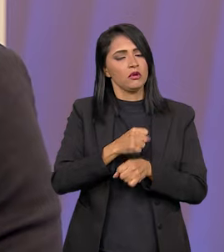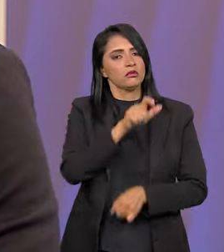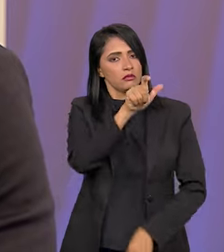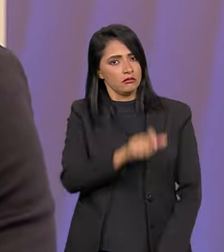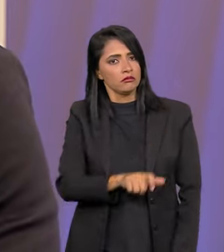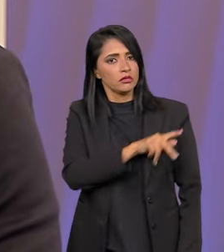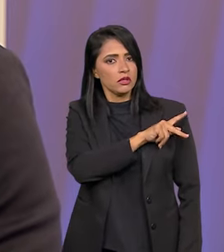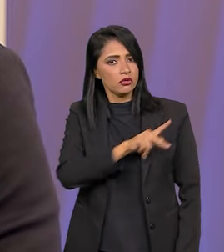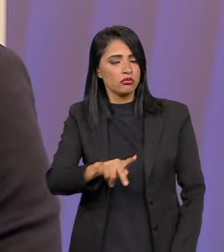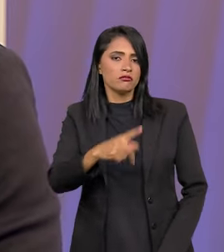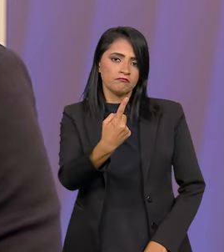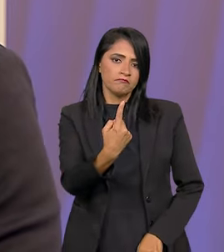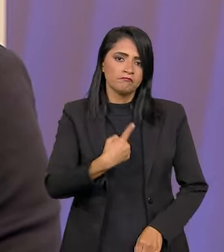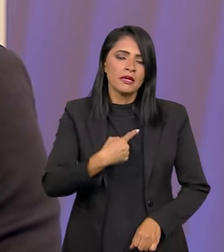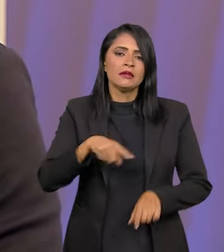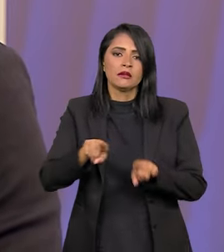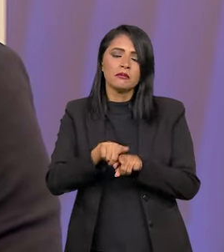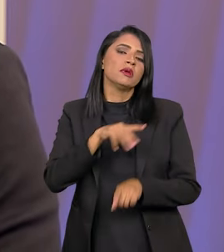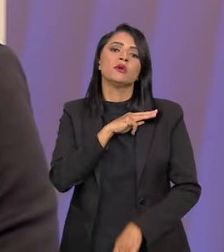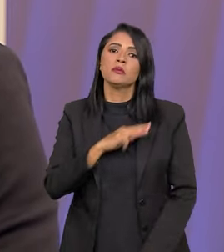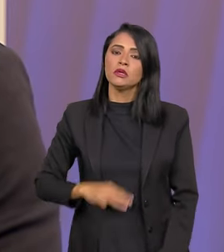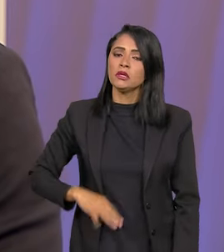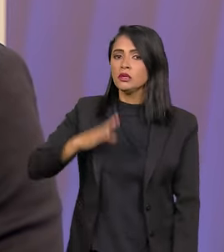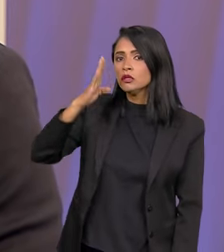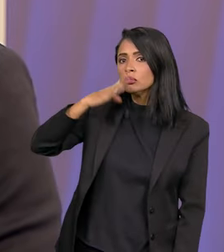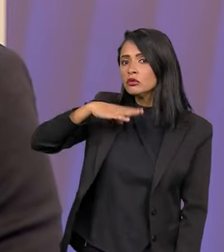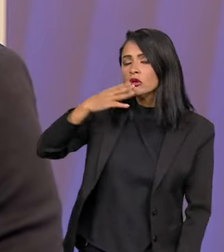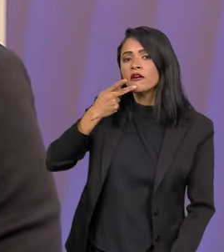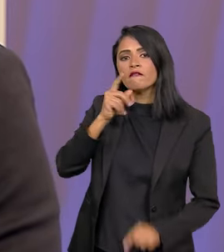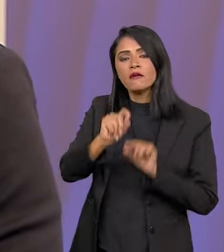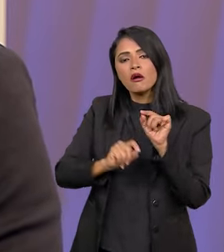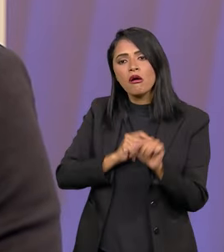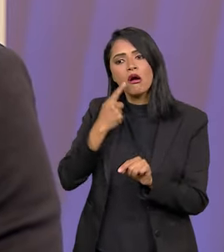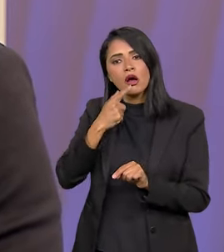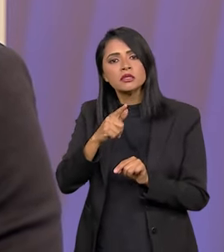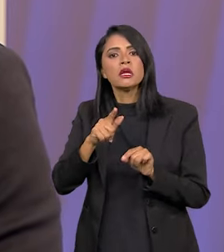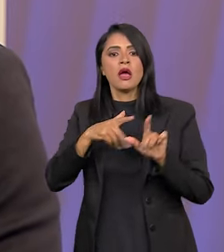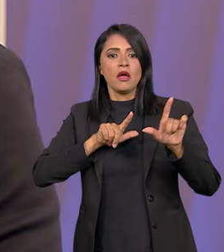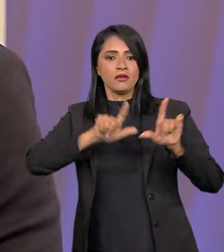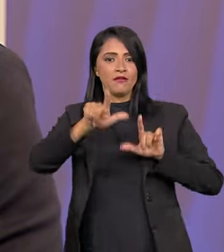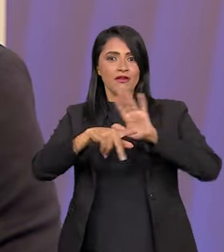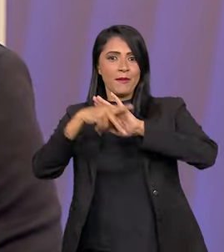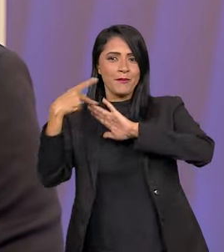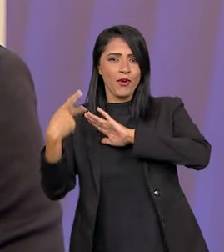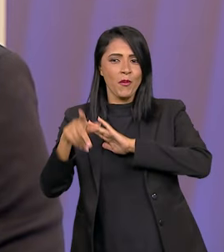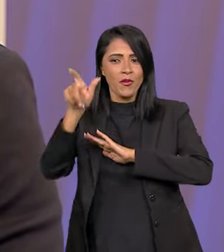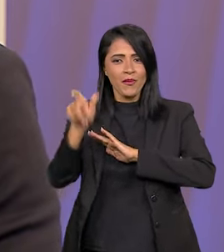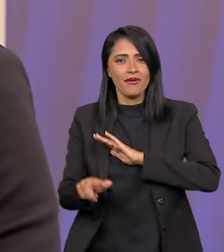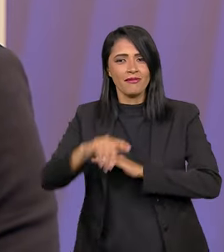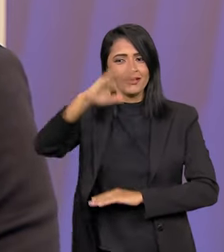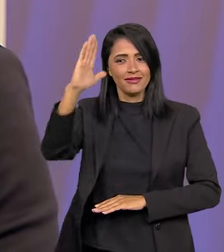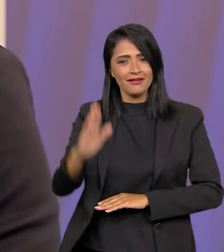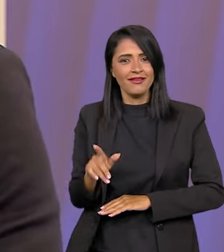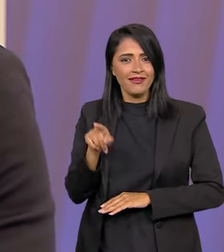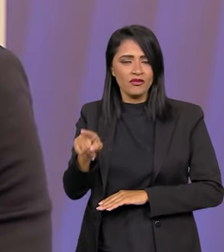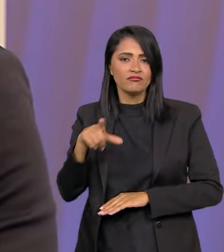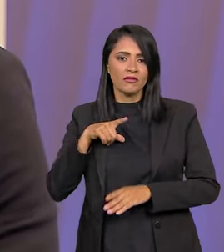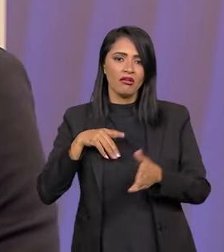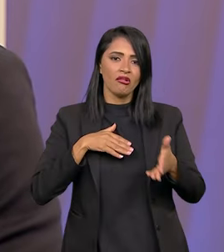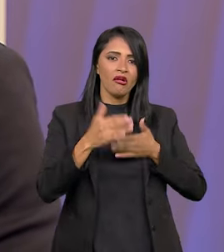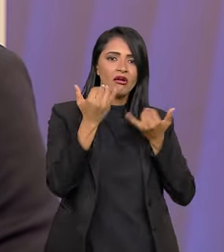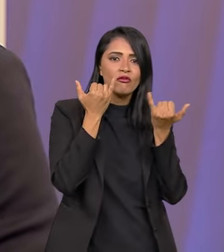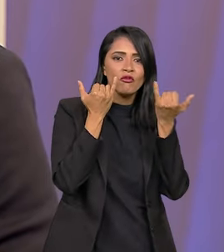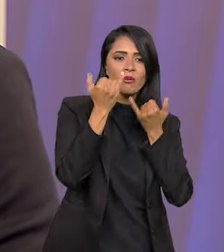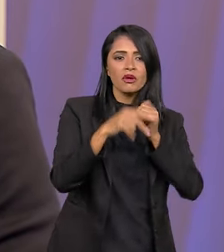É uma determinação do presidente Lula e do ministro Paulo Pimenta que a gente faça o canal voltado, inicialmente, para os brasileiros, para que eles